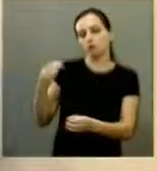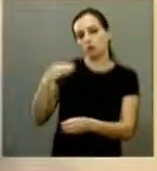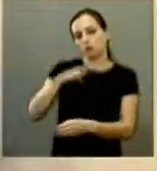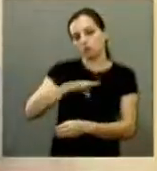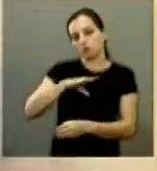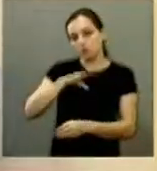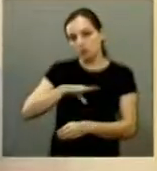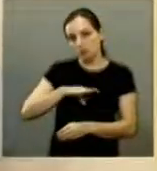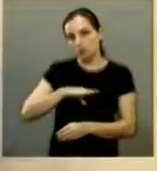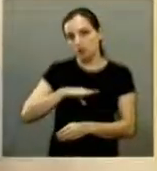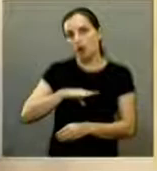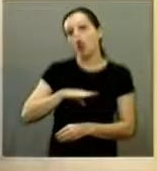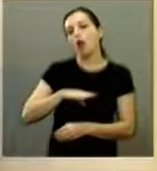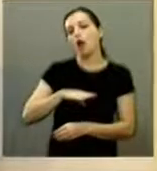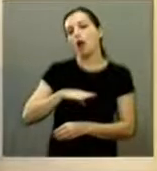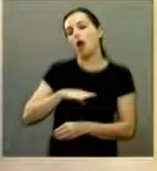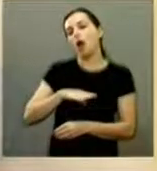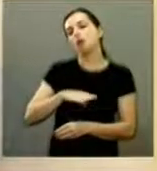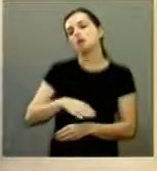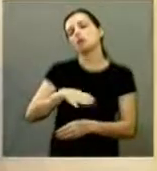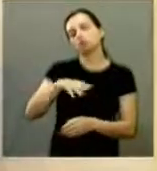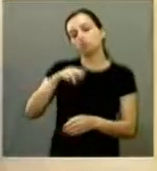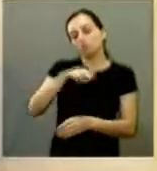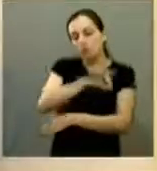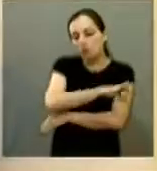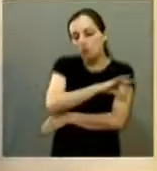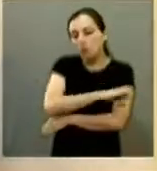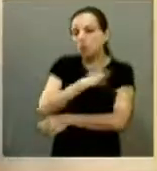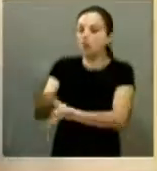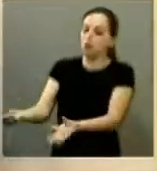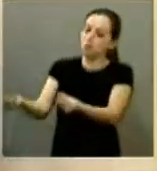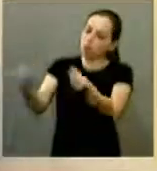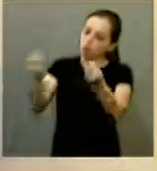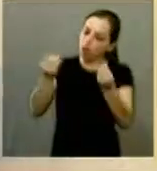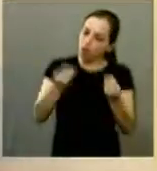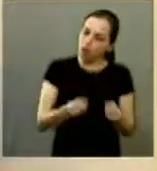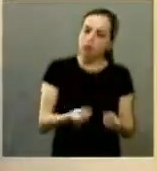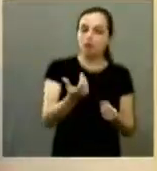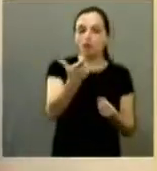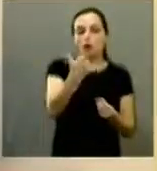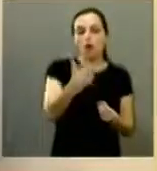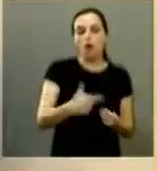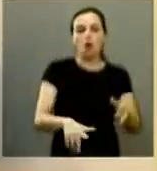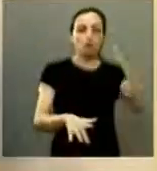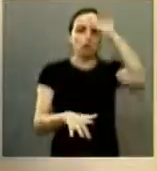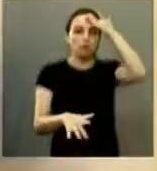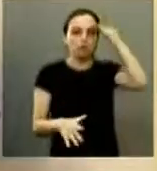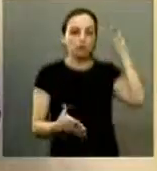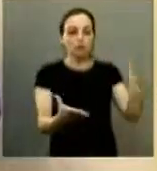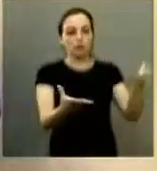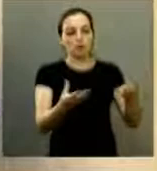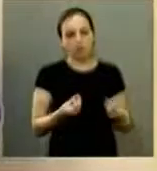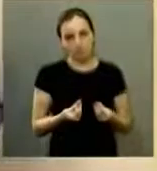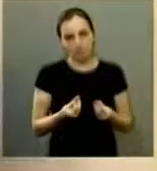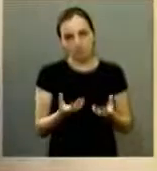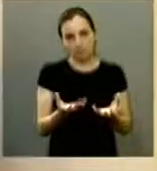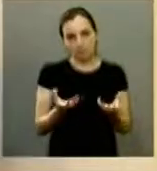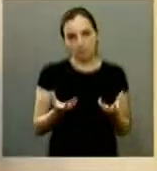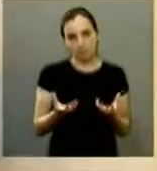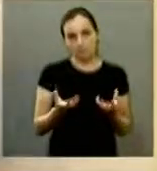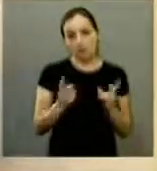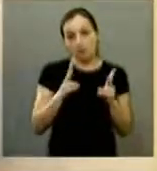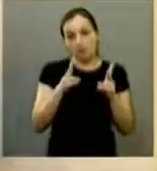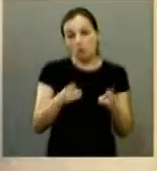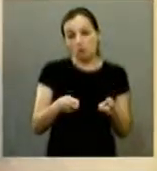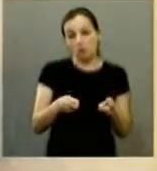novo que recolhe que guarda que cuida que trata aí vai outra pessoa lá e retira aquela é o caso daquela